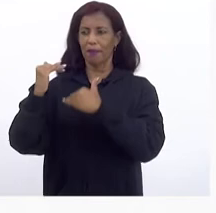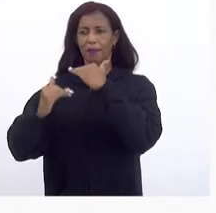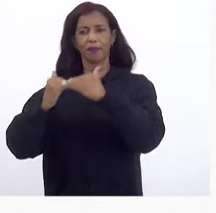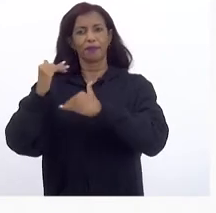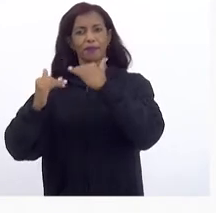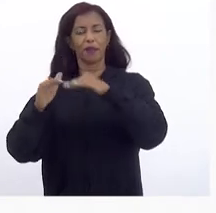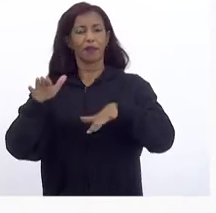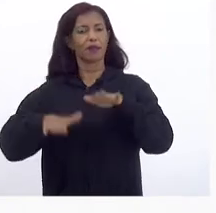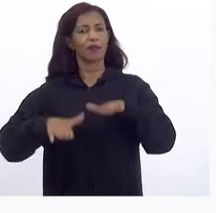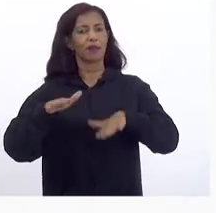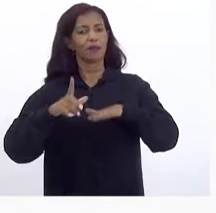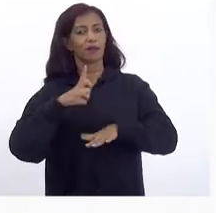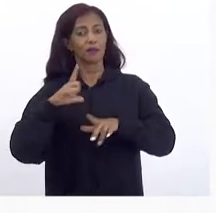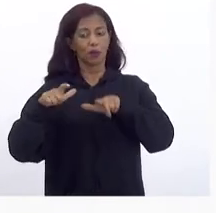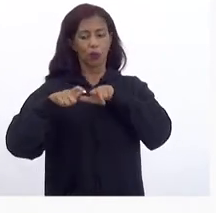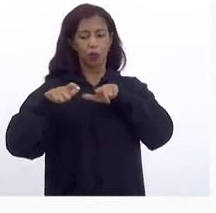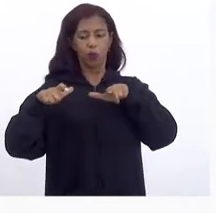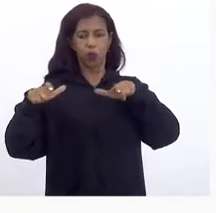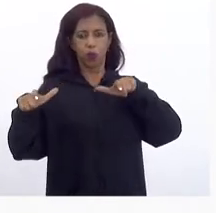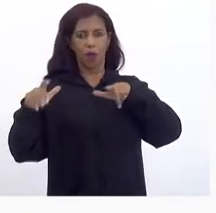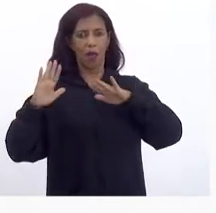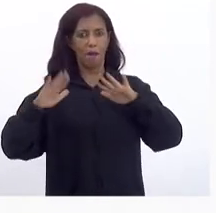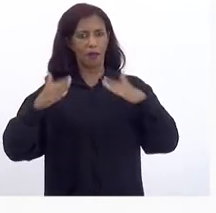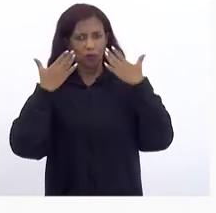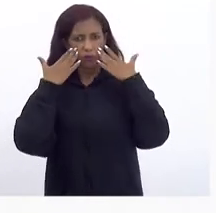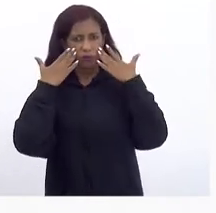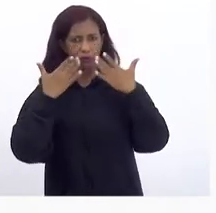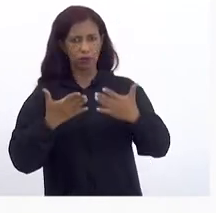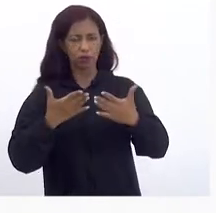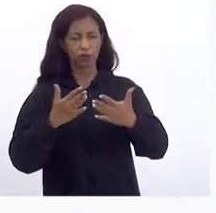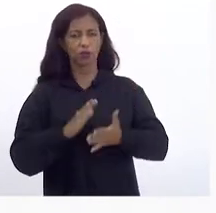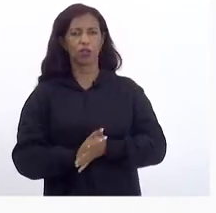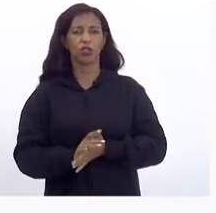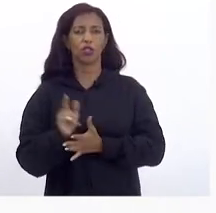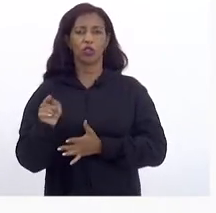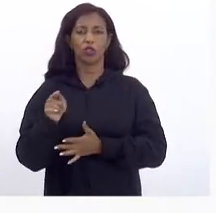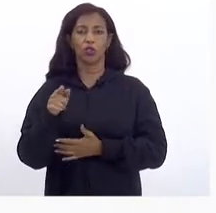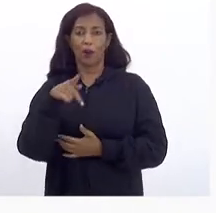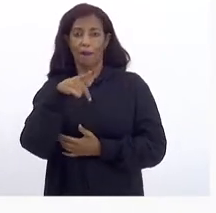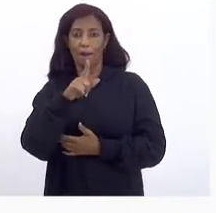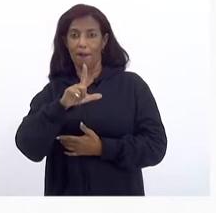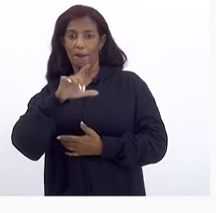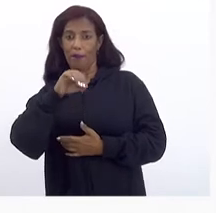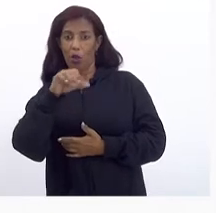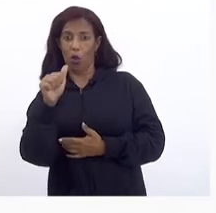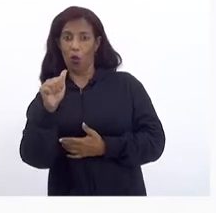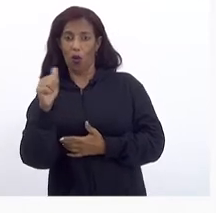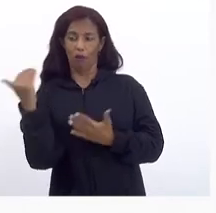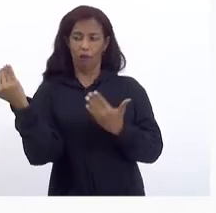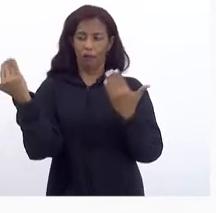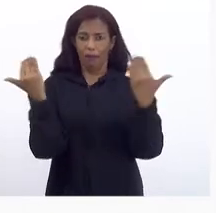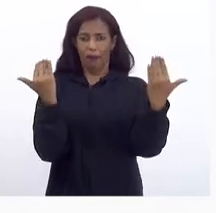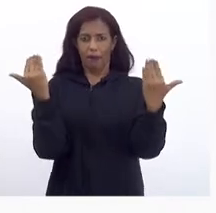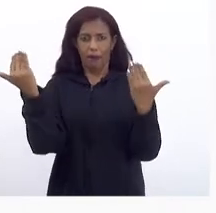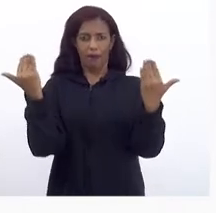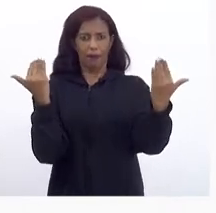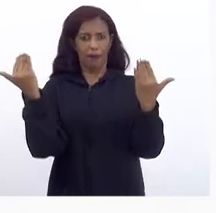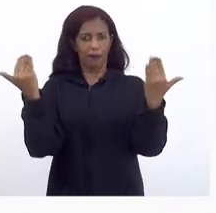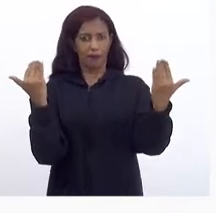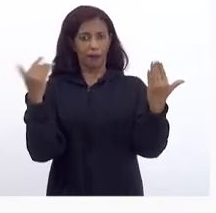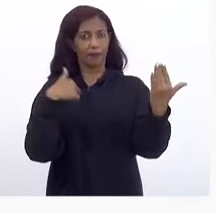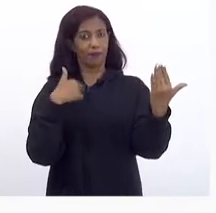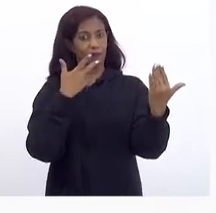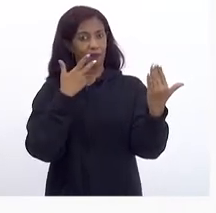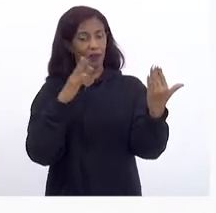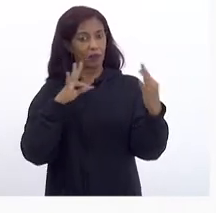Apesar De ser Um crescimento Bastante Expressivo De uma Piloa Para outra Quero Dizer A